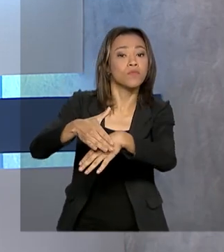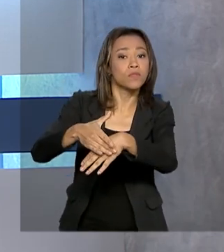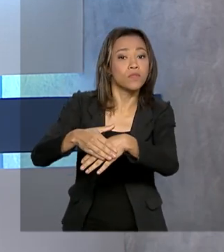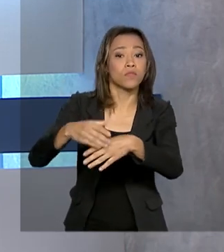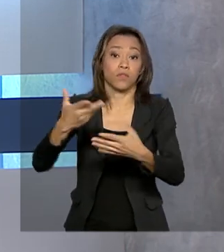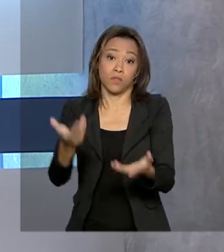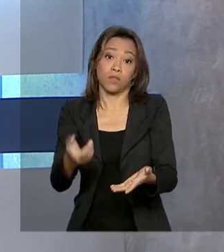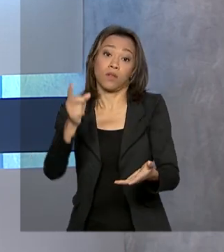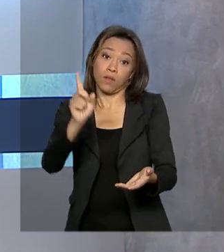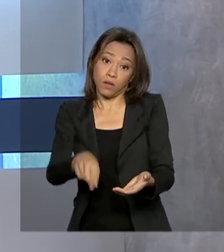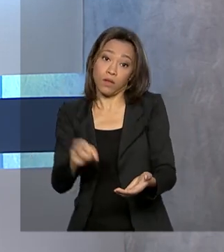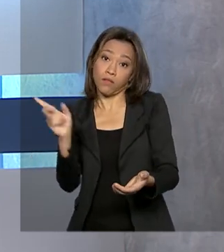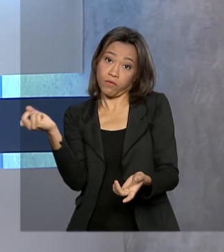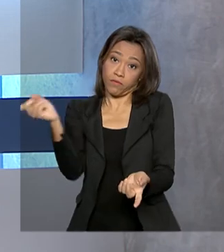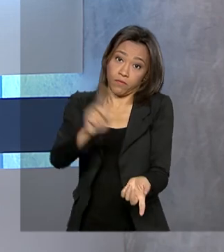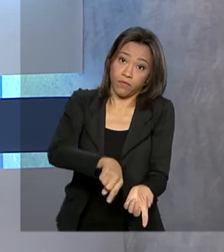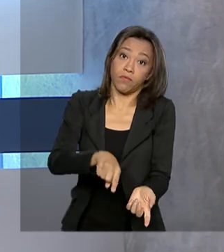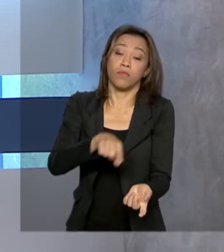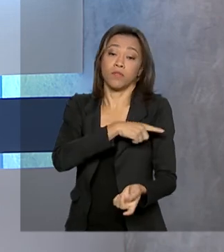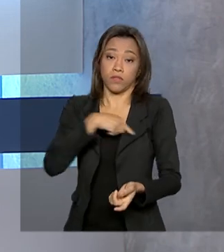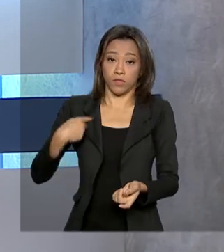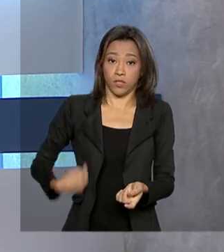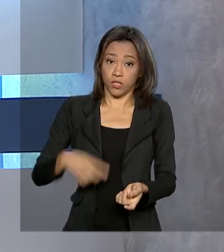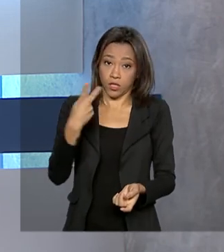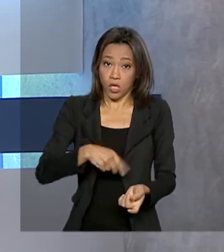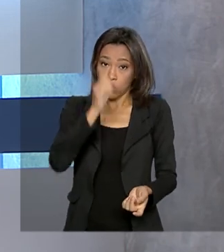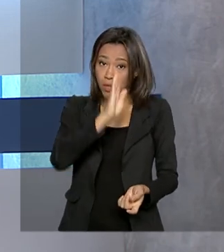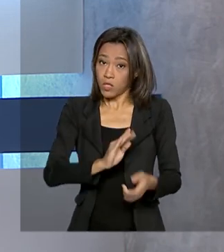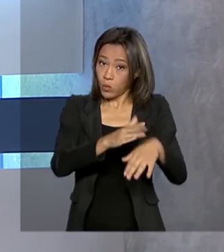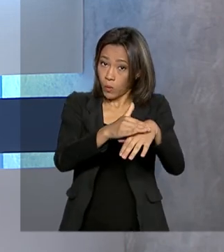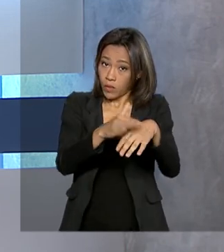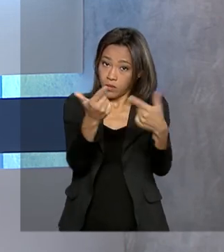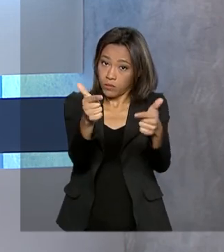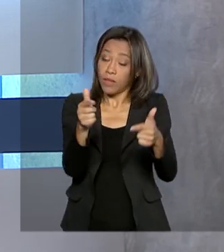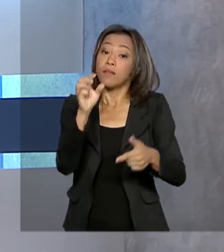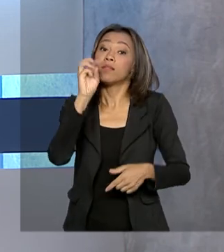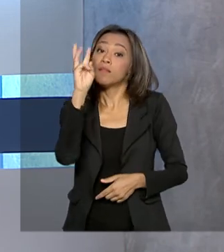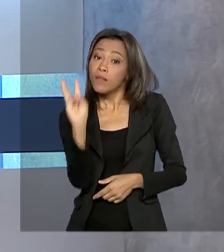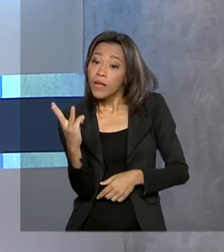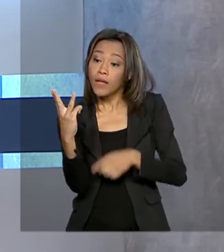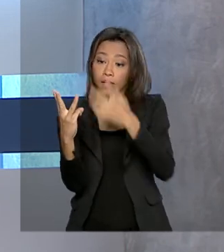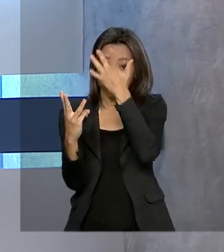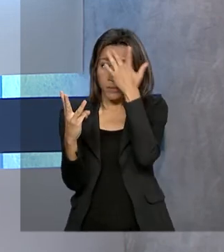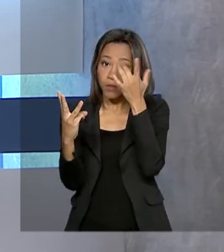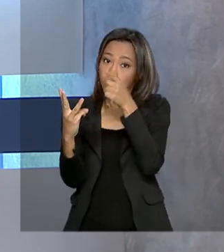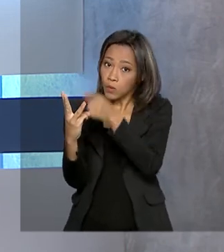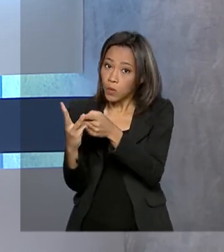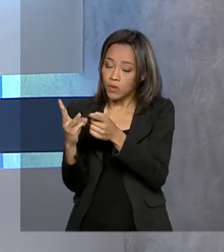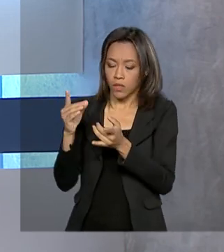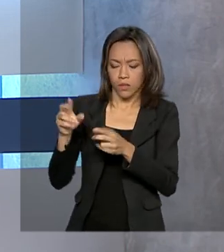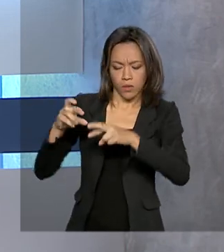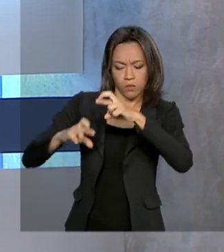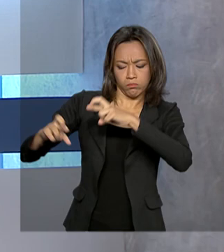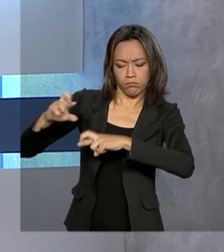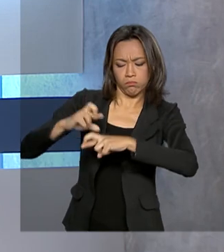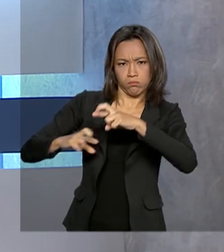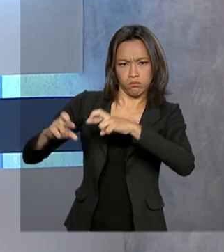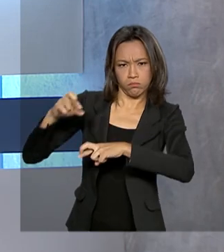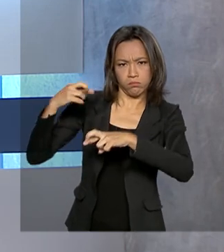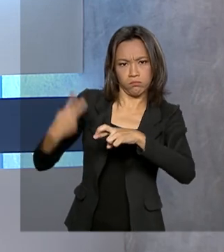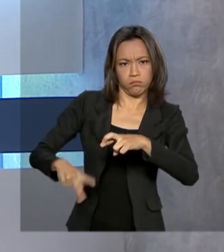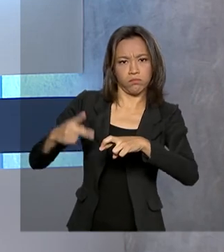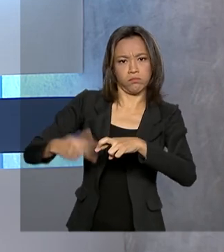China. O Brasil não registra casos da doença. Existem três pacientes sendo monitorados pelas autoridades de saúde